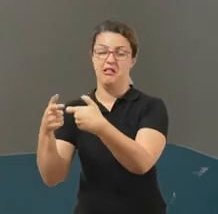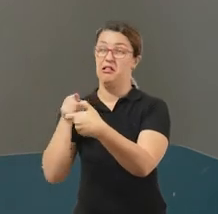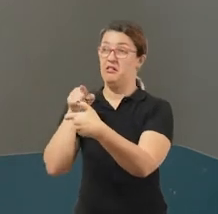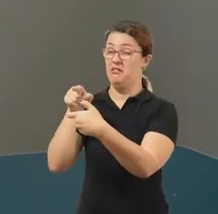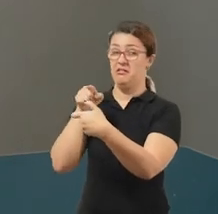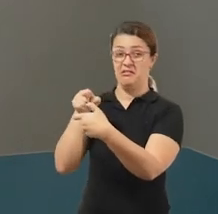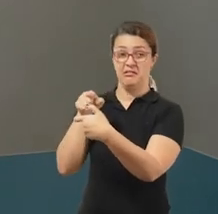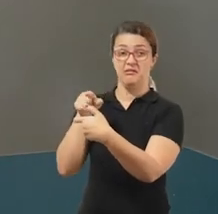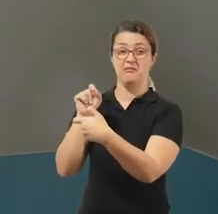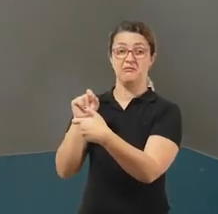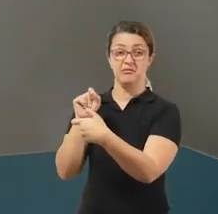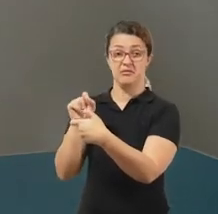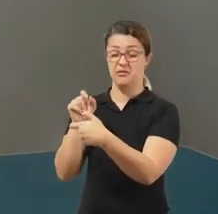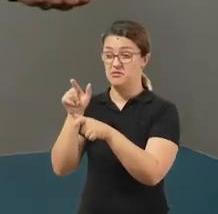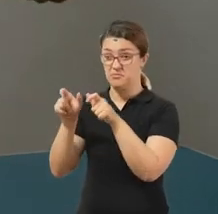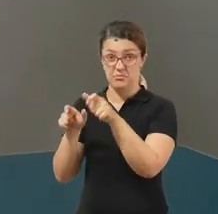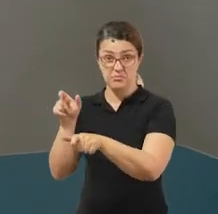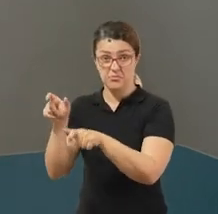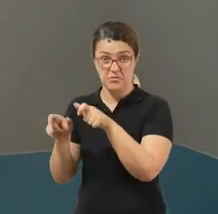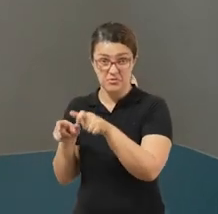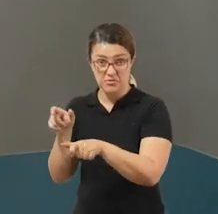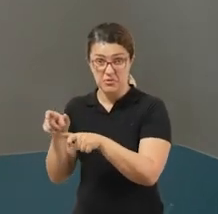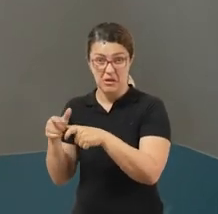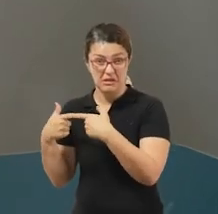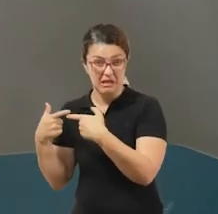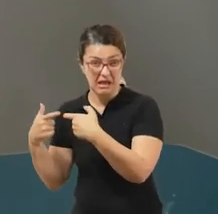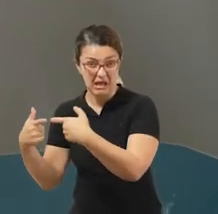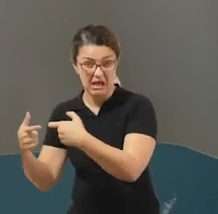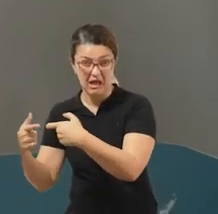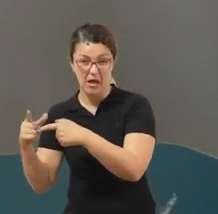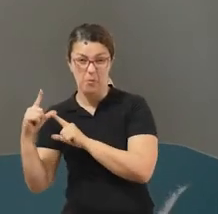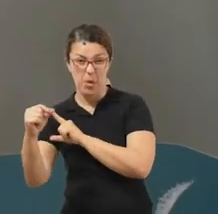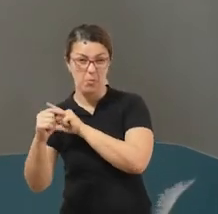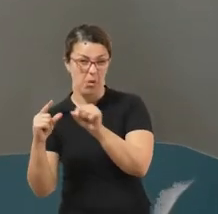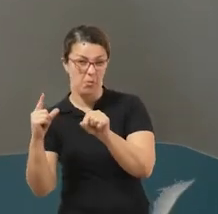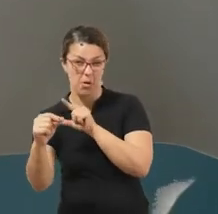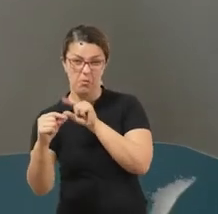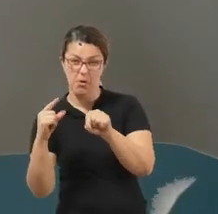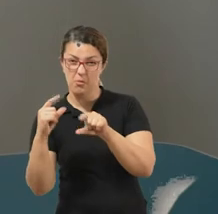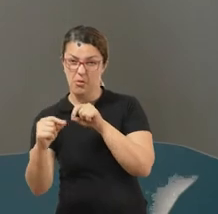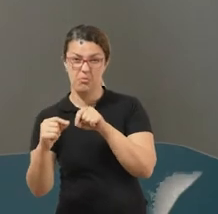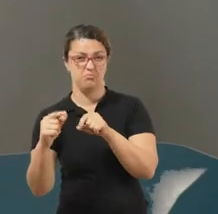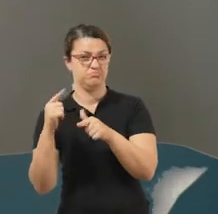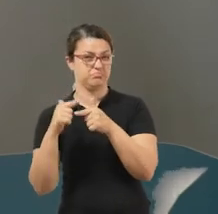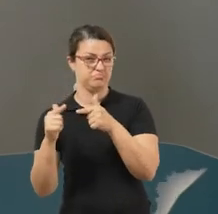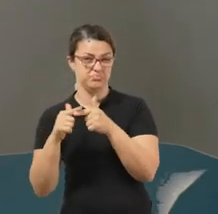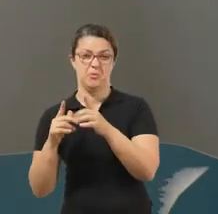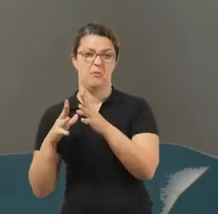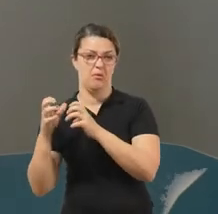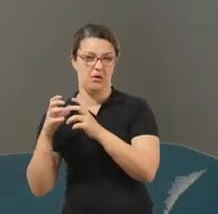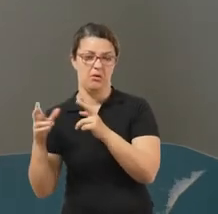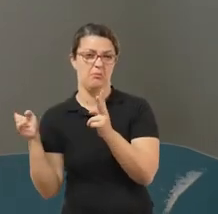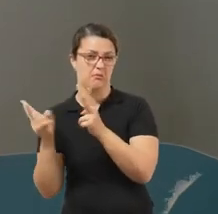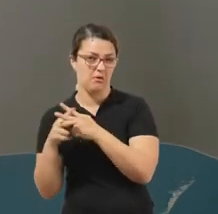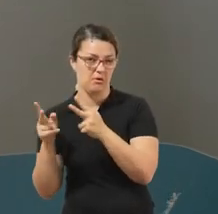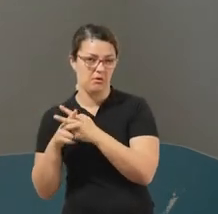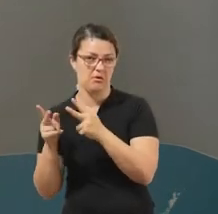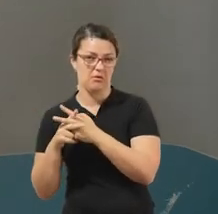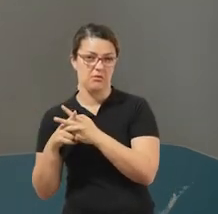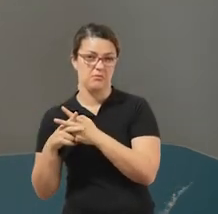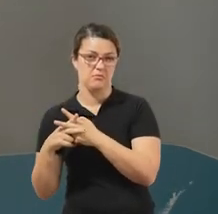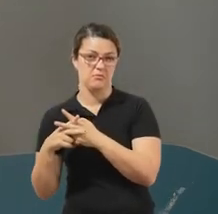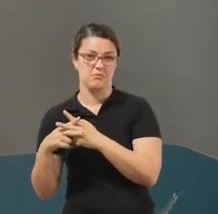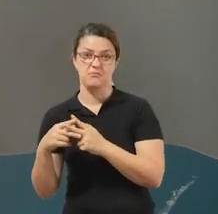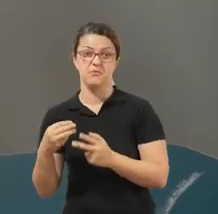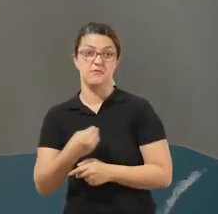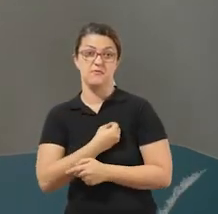desses países, elas acabam fugindo desse país por conta das guerras, por conta dos conflitos, para poder salvar a própria vida. E